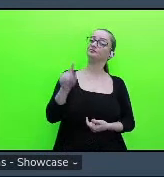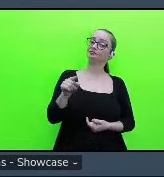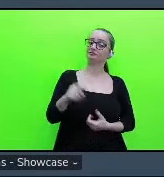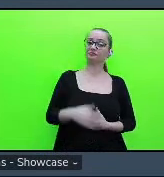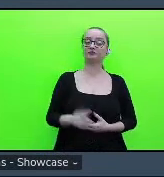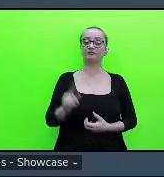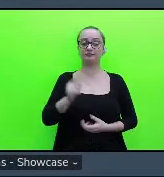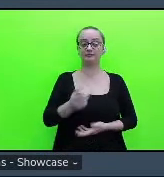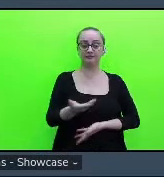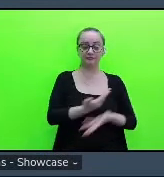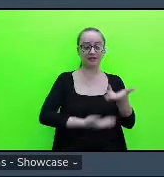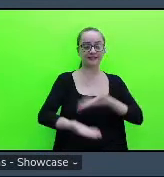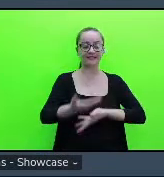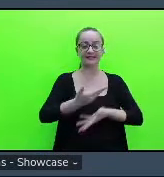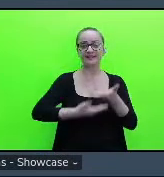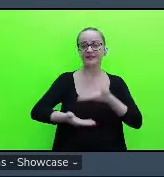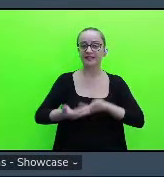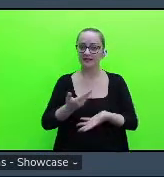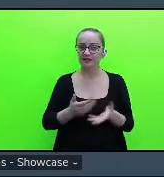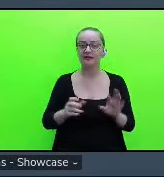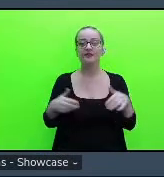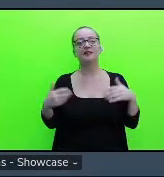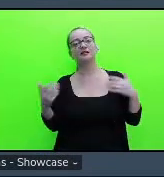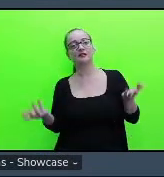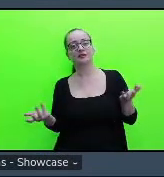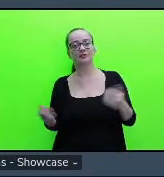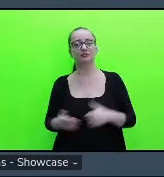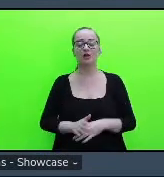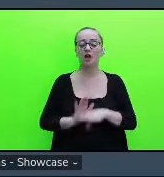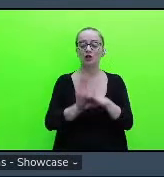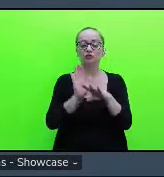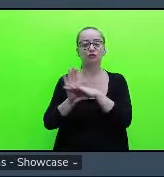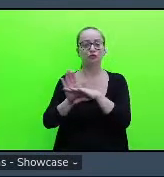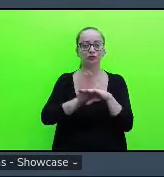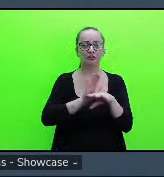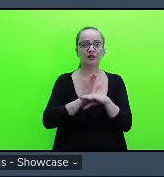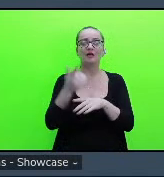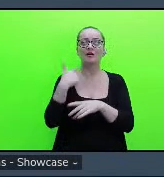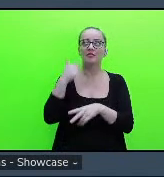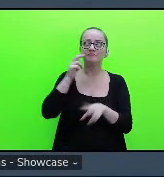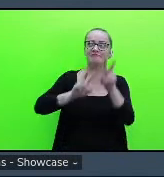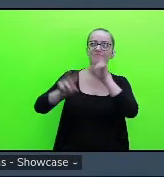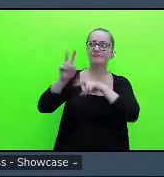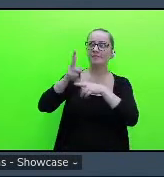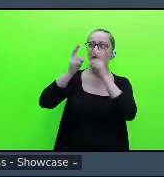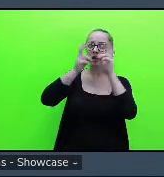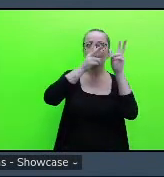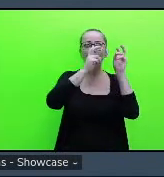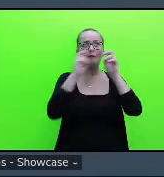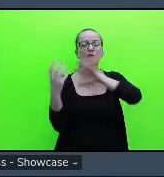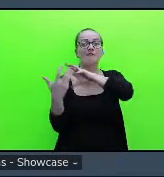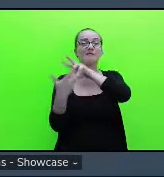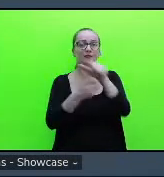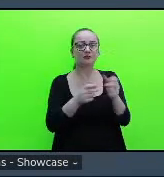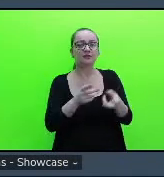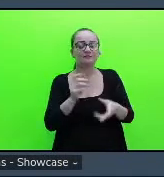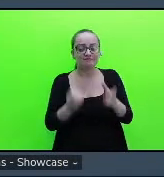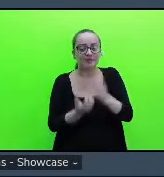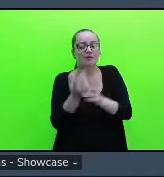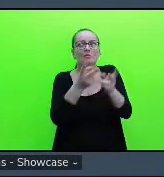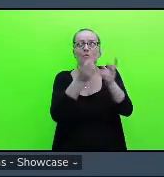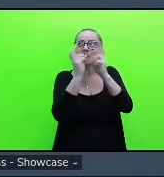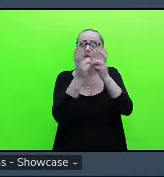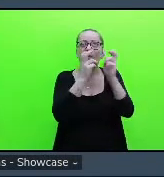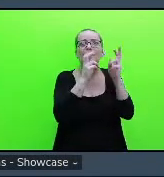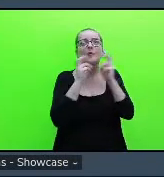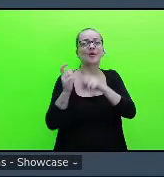interação é que ajuda na visão de mundo, então, é que cria essa visão de mundo deles na hora